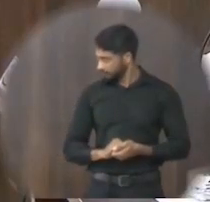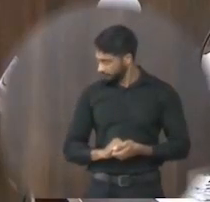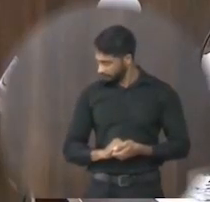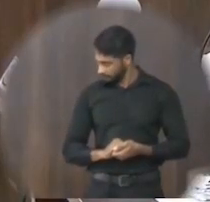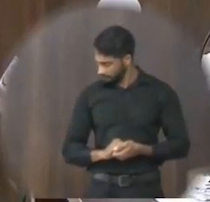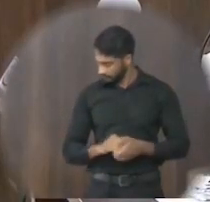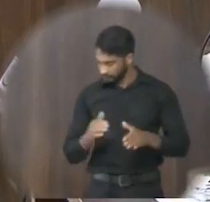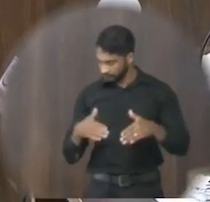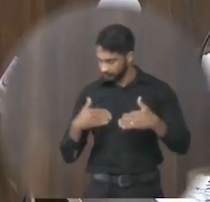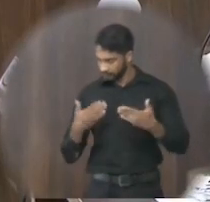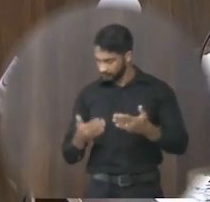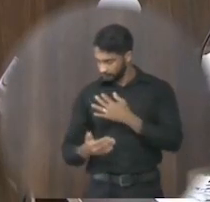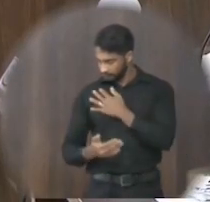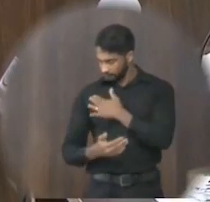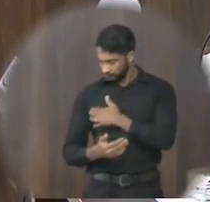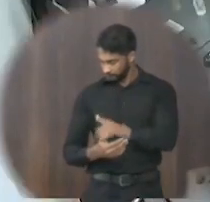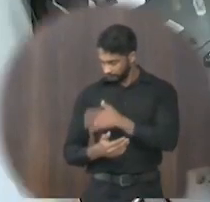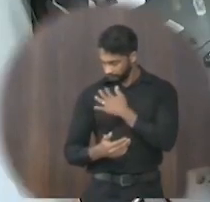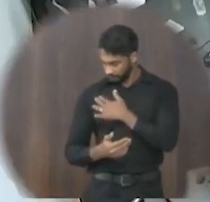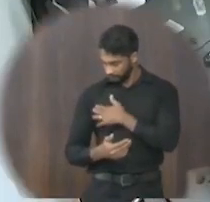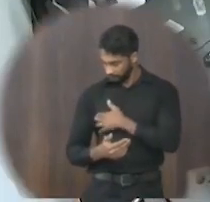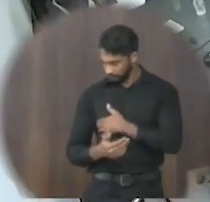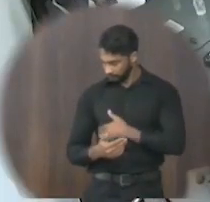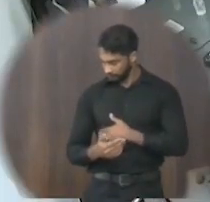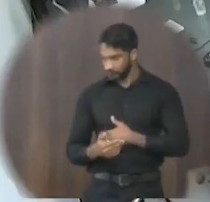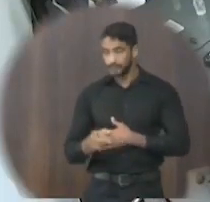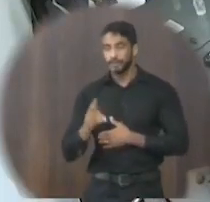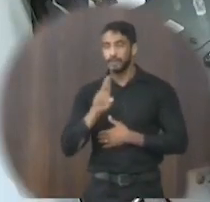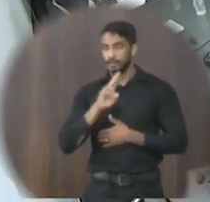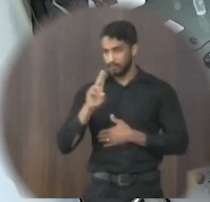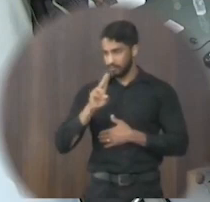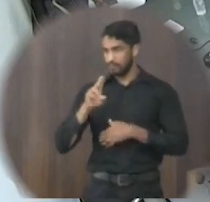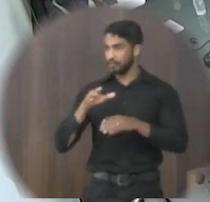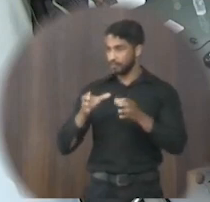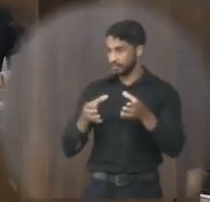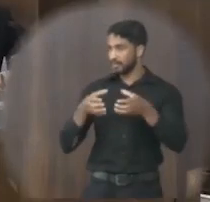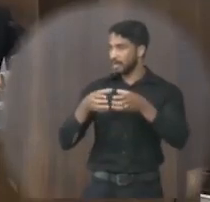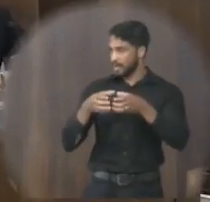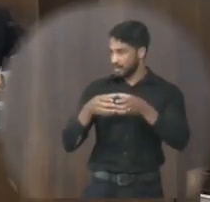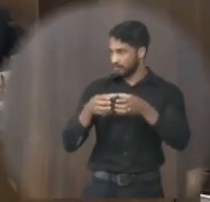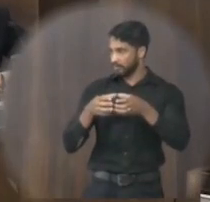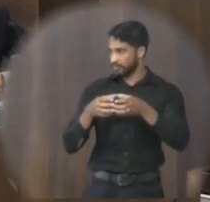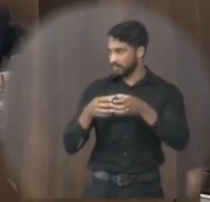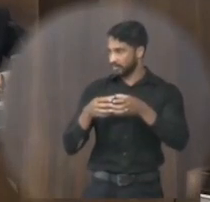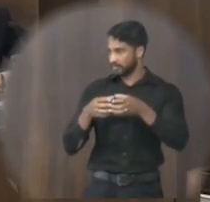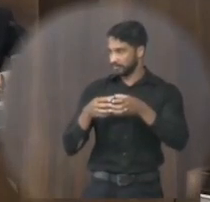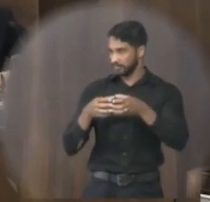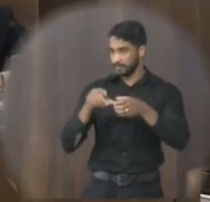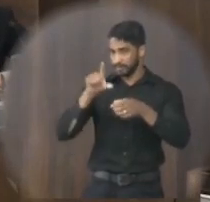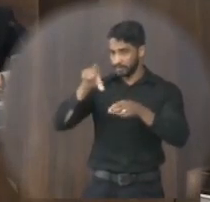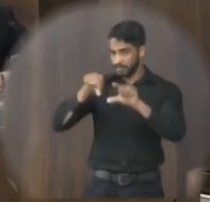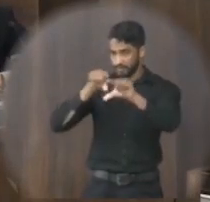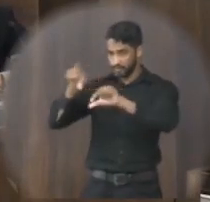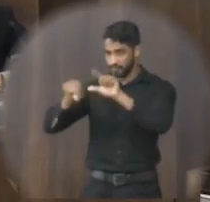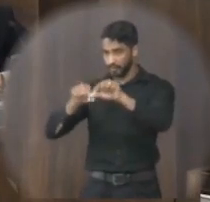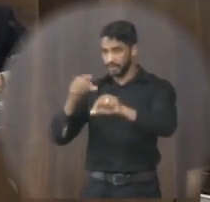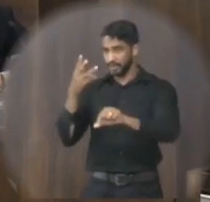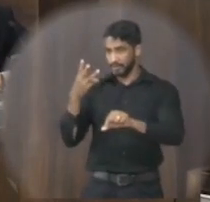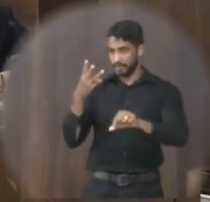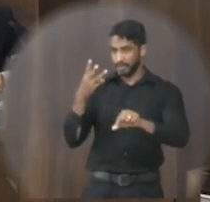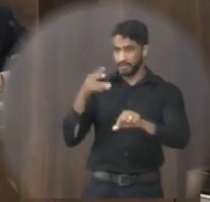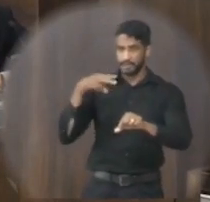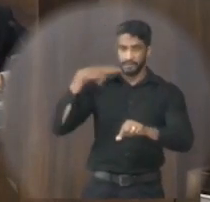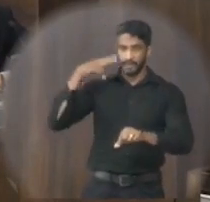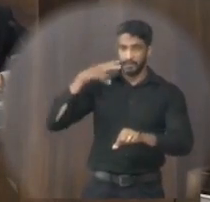Muito bem. Preciso nomear aqui uma comissão, três vereadores. Vou nomear aí o vereador